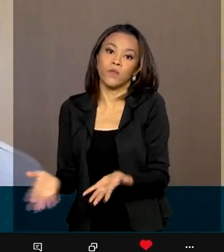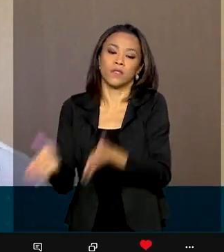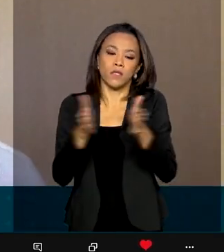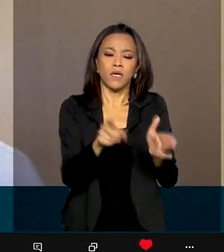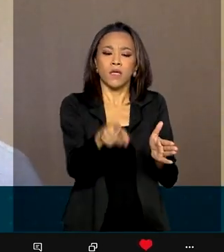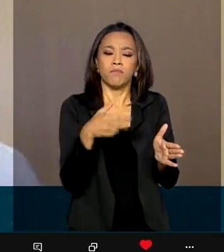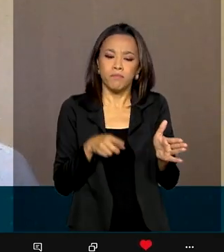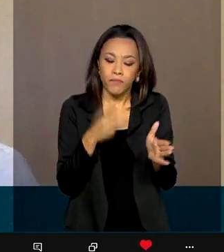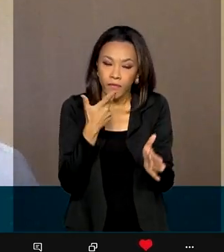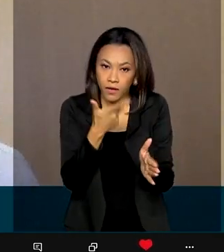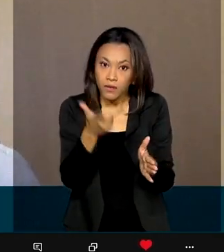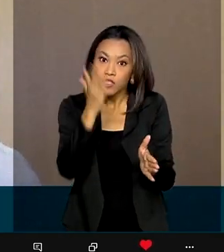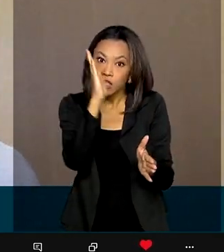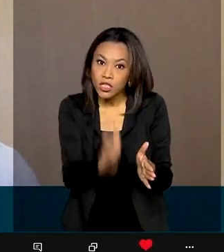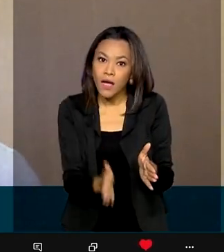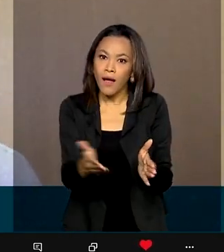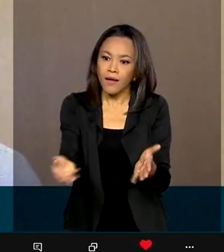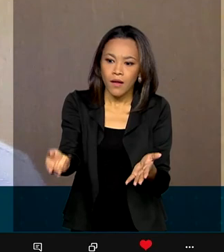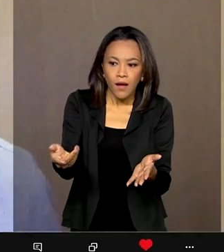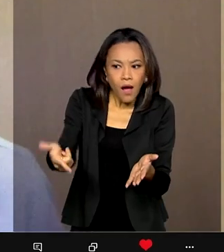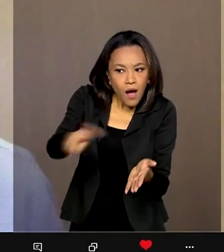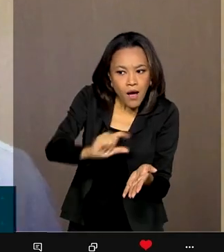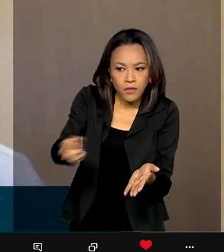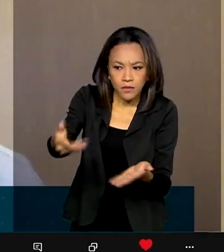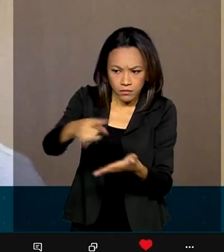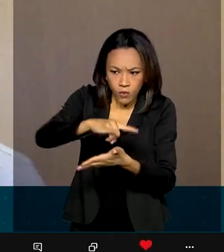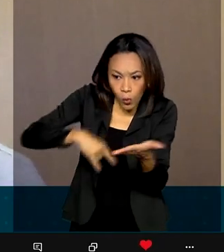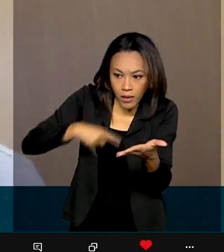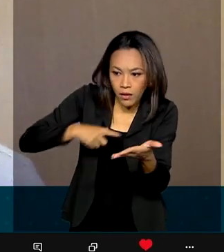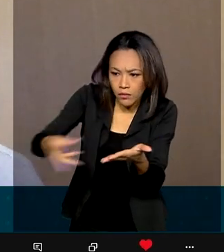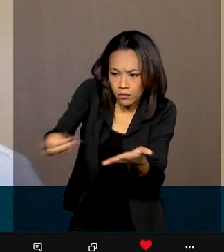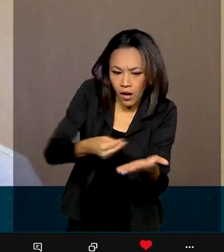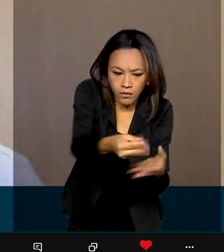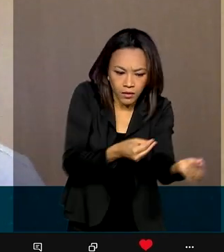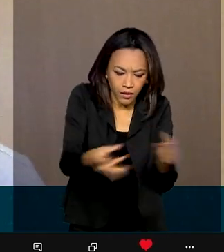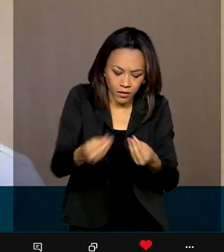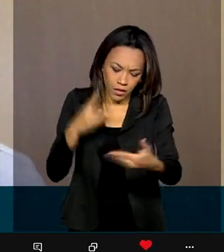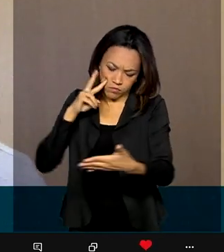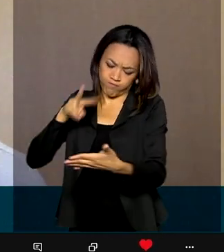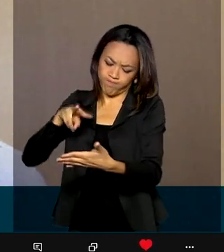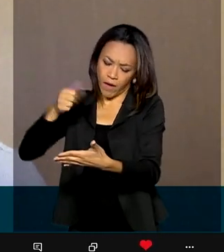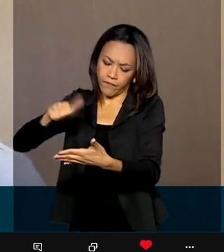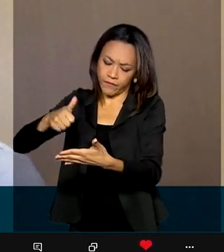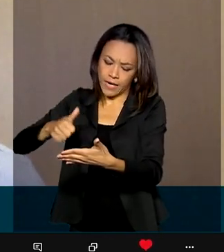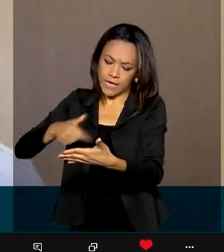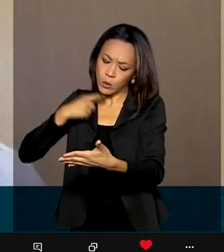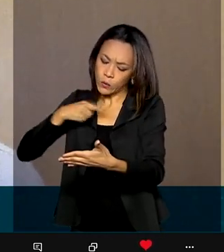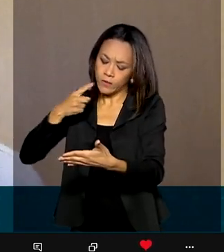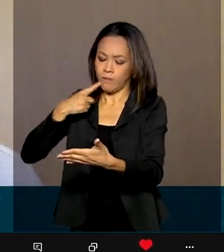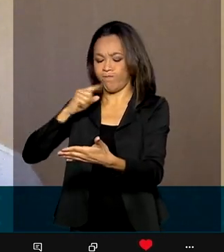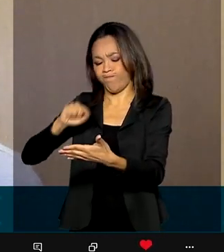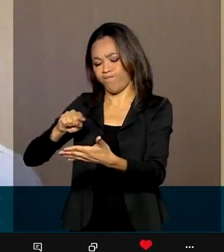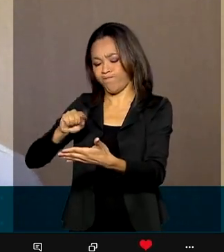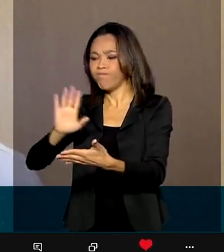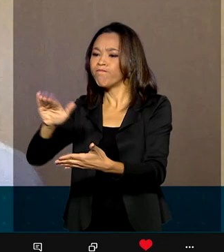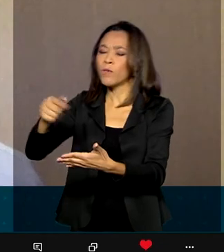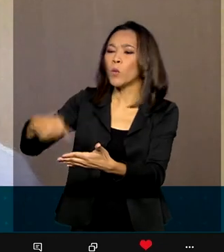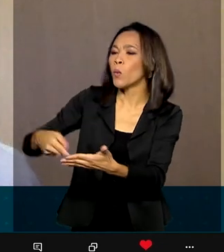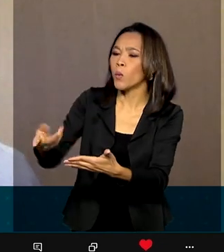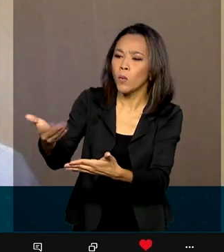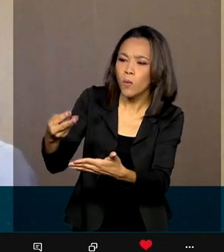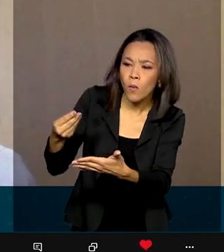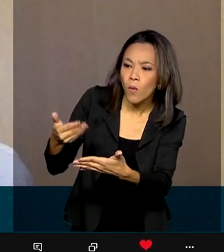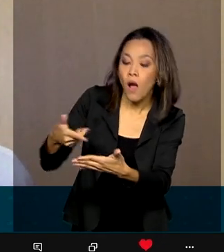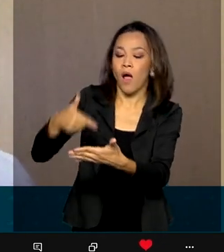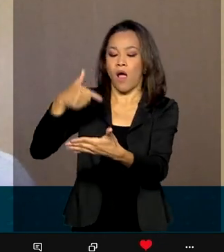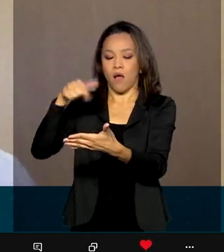análise e já colocar as nossas considerações, nossas dúvidas. E a gente acredita que se a gente conseguir